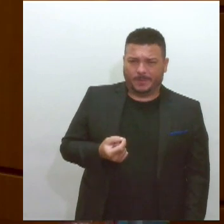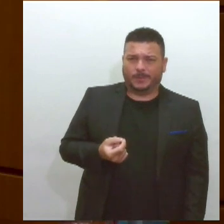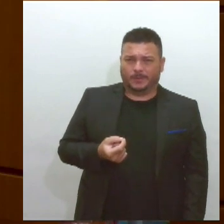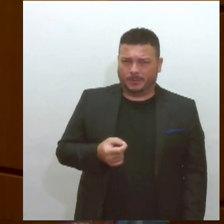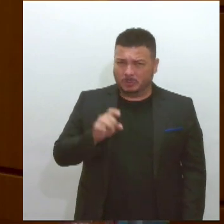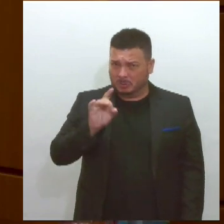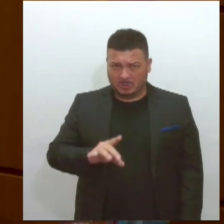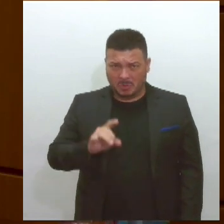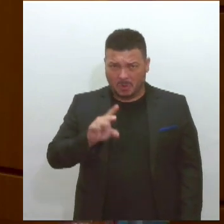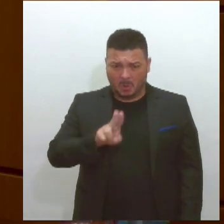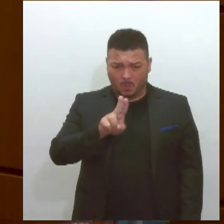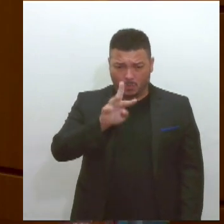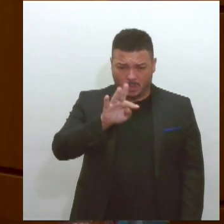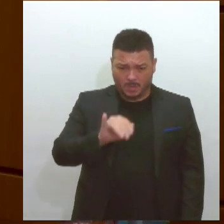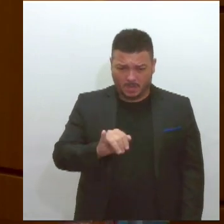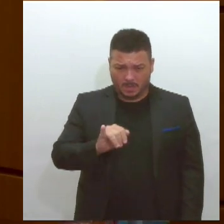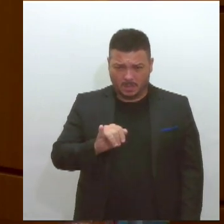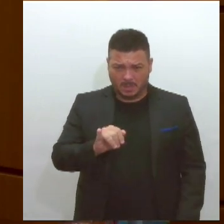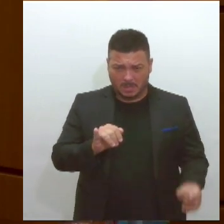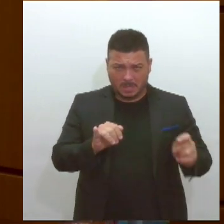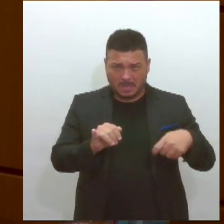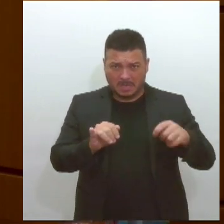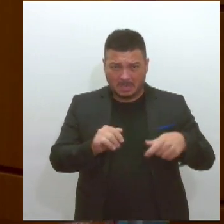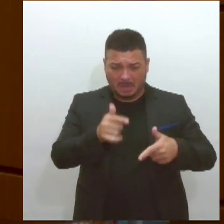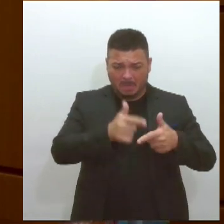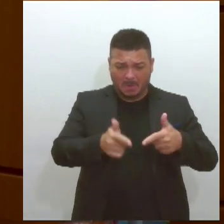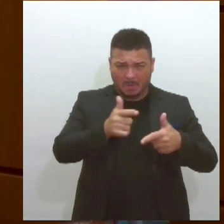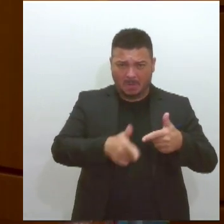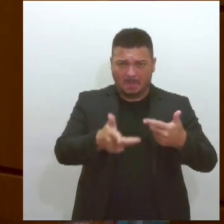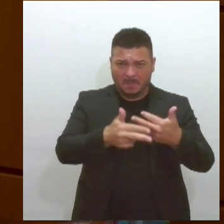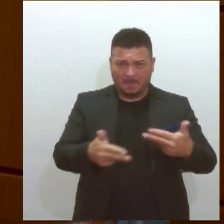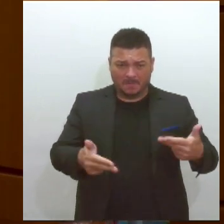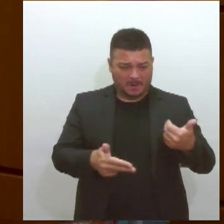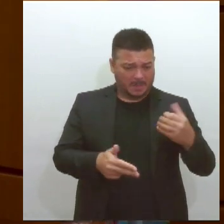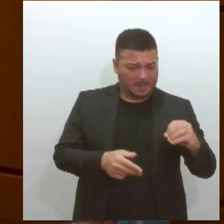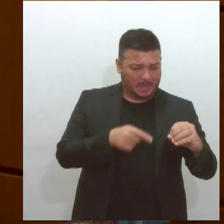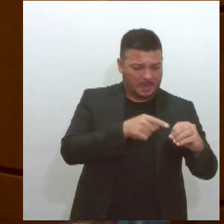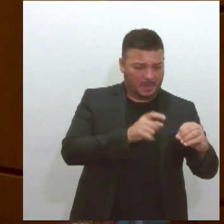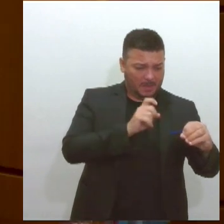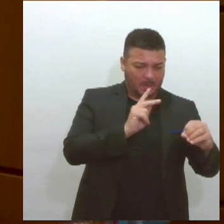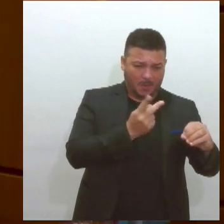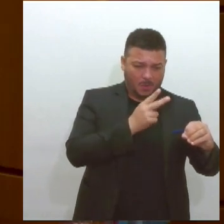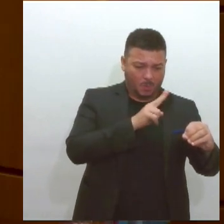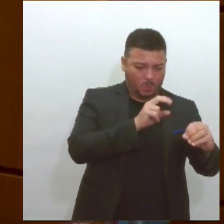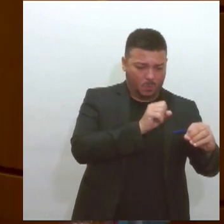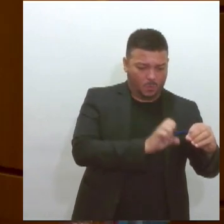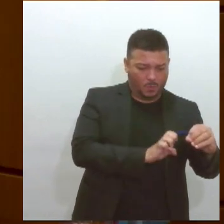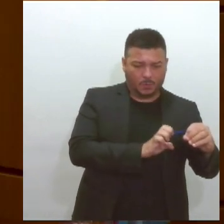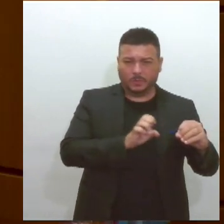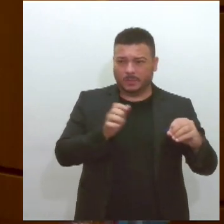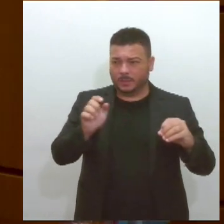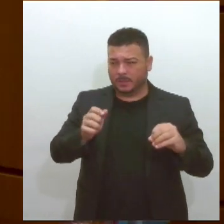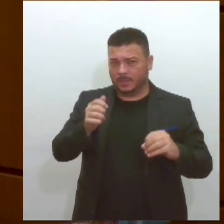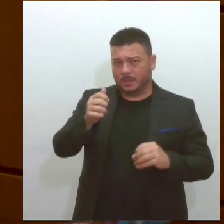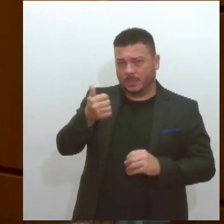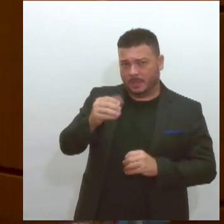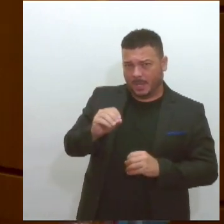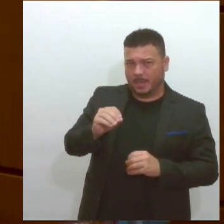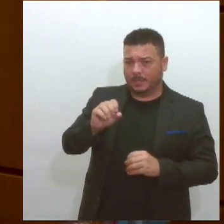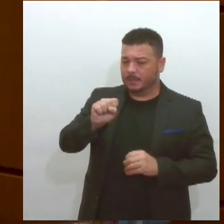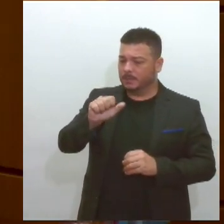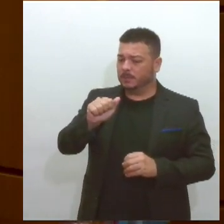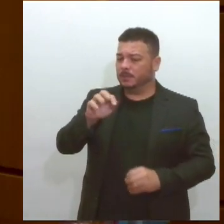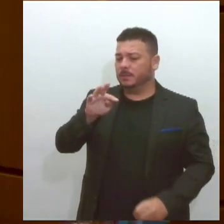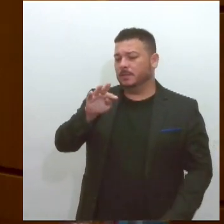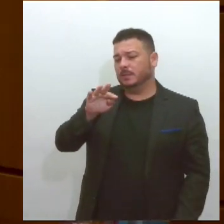teríamos diversos problemas, sendo 10 desse no Uzi e 10 no Santo Isabel. E o governo